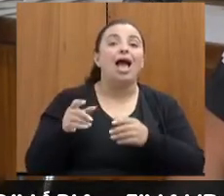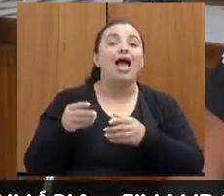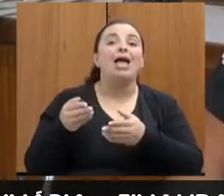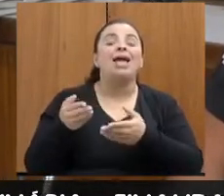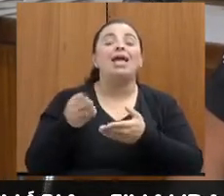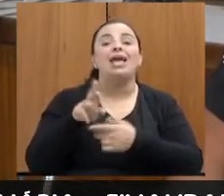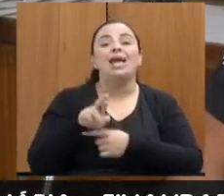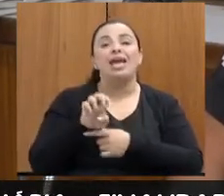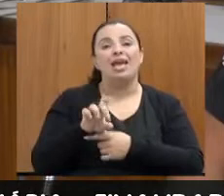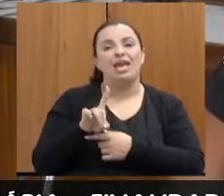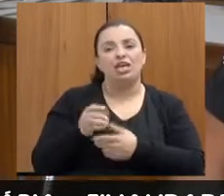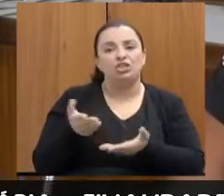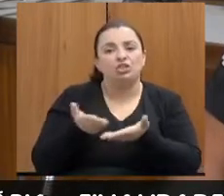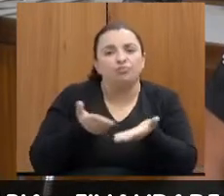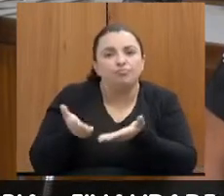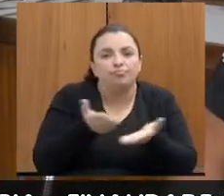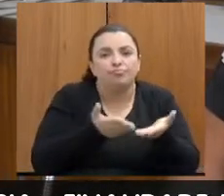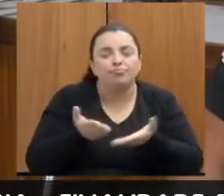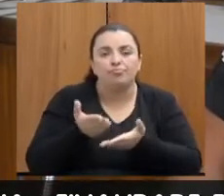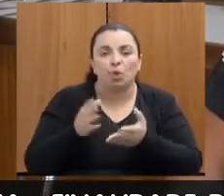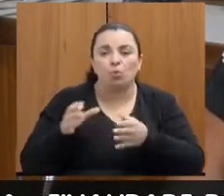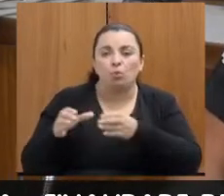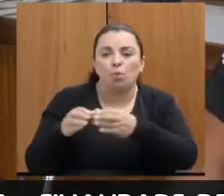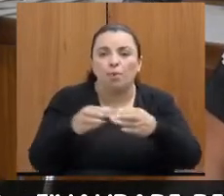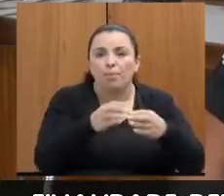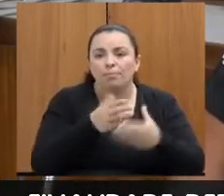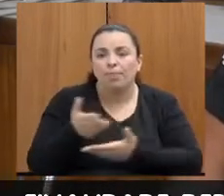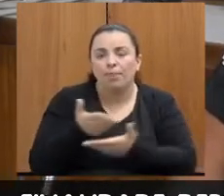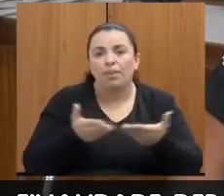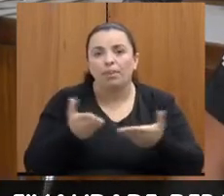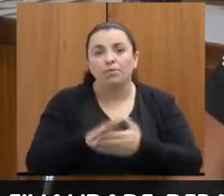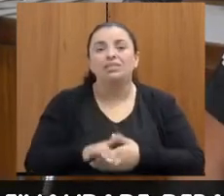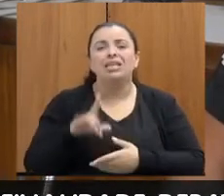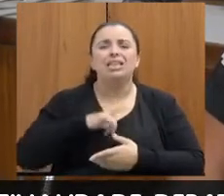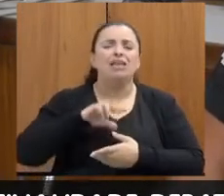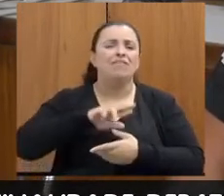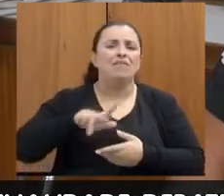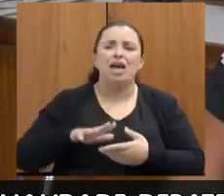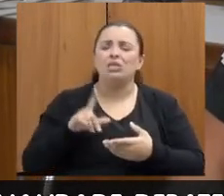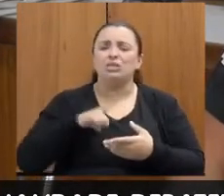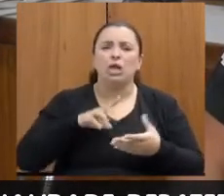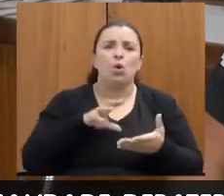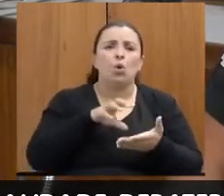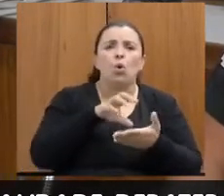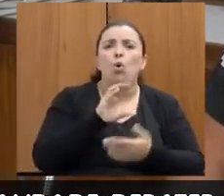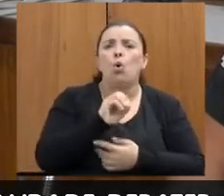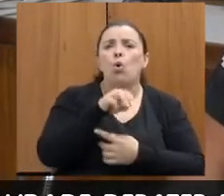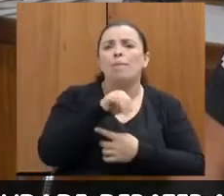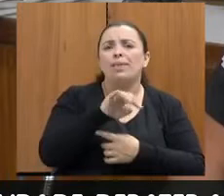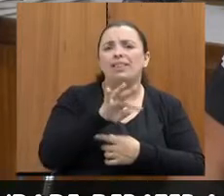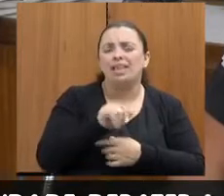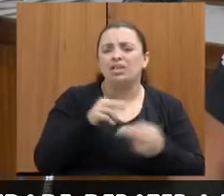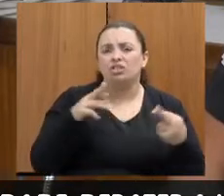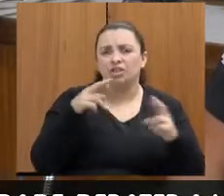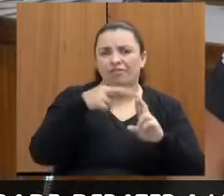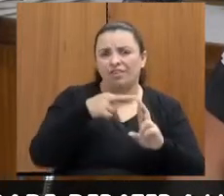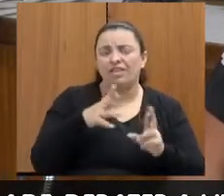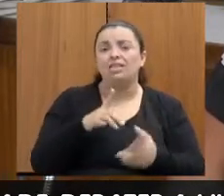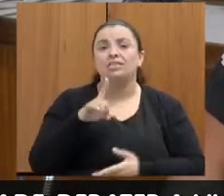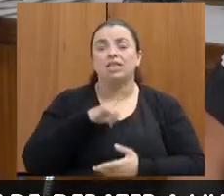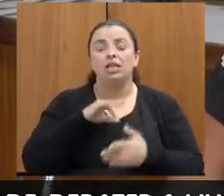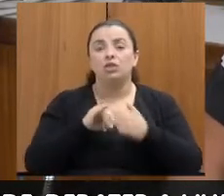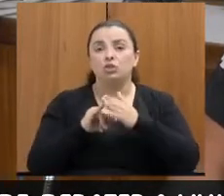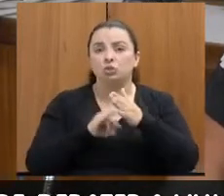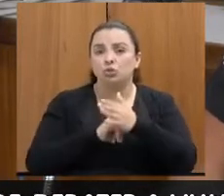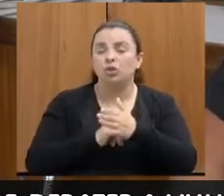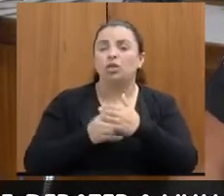rede que é muito parceira, muito solidária, a gente tem comitês de referência em contagem, a gente tem um comitê interinstitucional de enfrentamento à